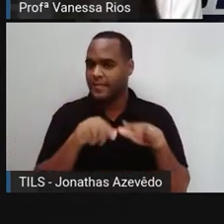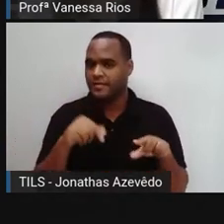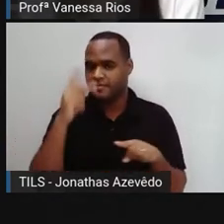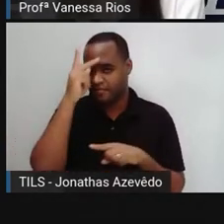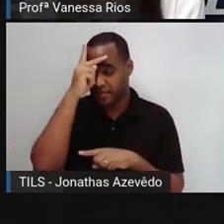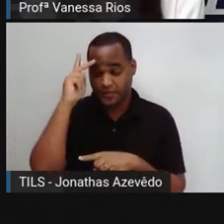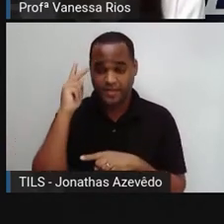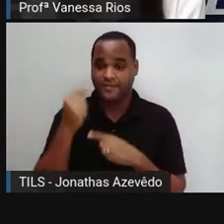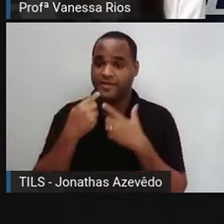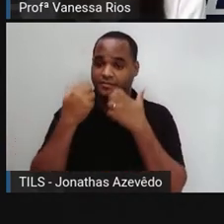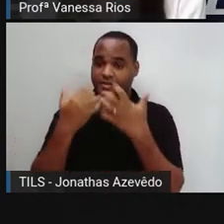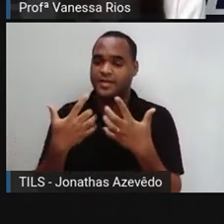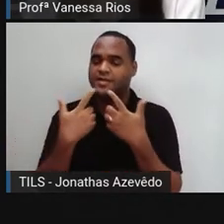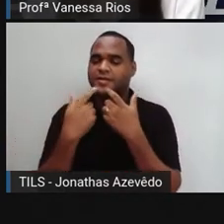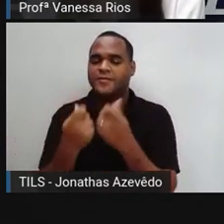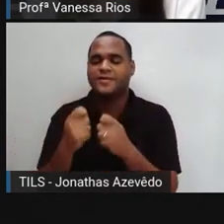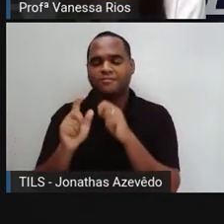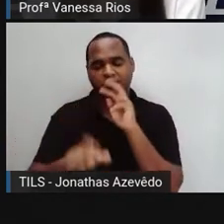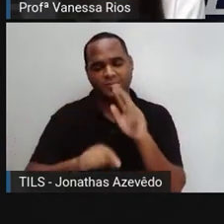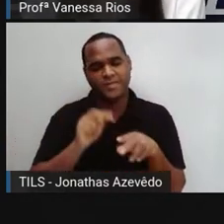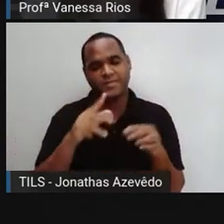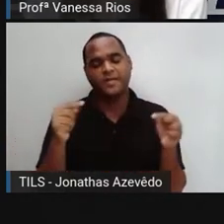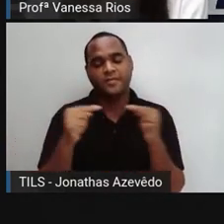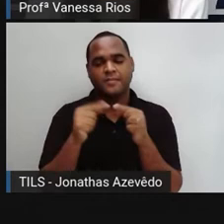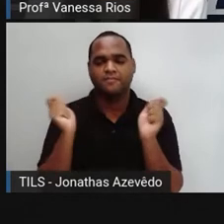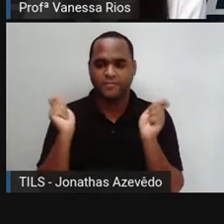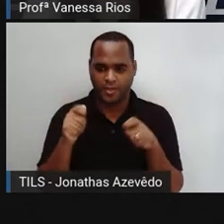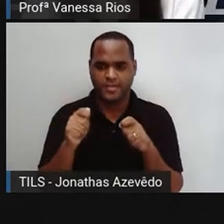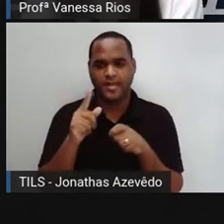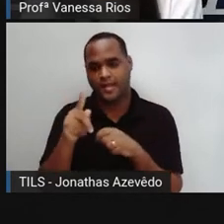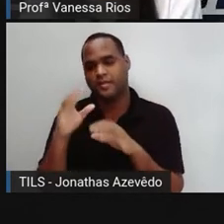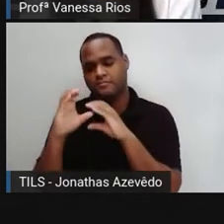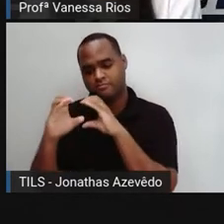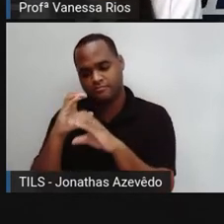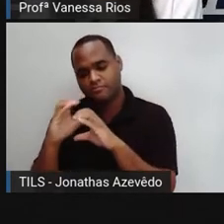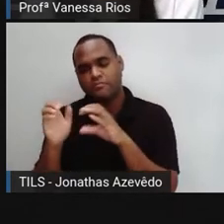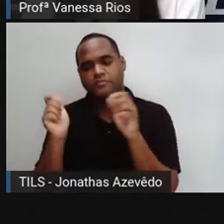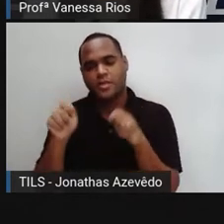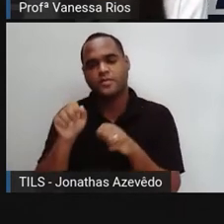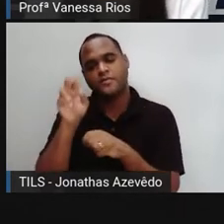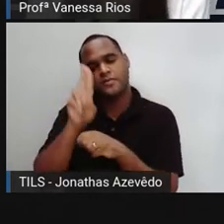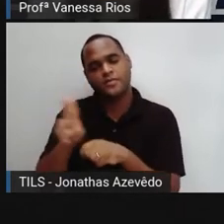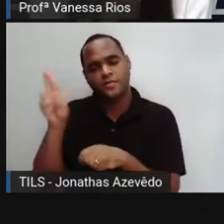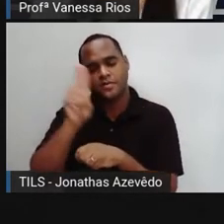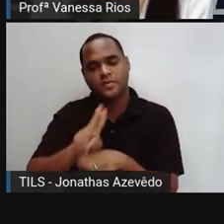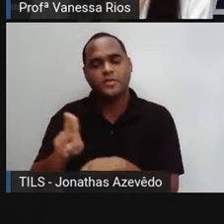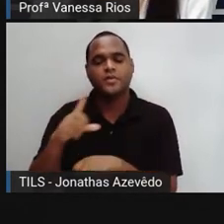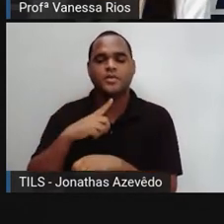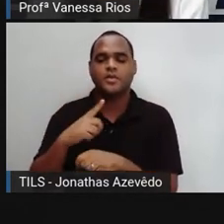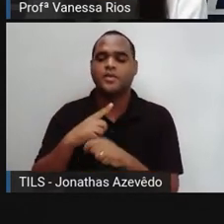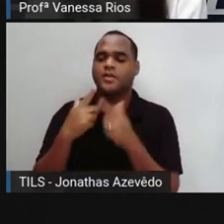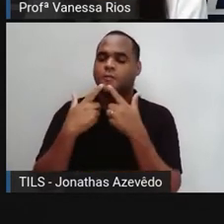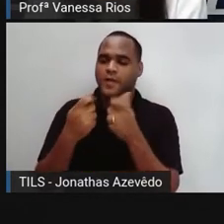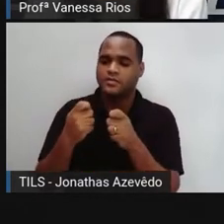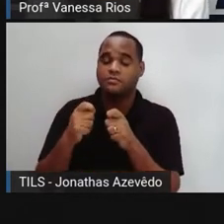de repente, falarem línguas diferentes, elas podem, muitas vezes, se comunicar, utilizando essa linguagem digital, mesmo que não